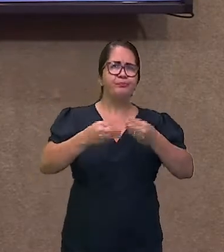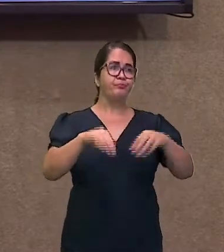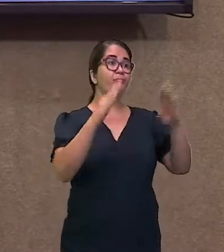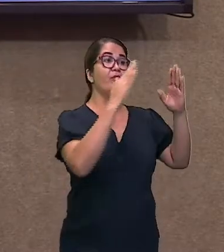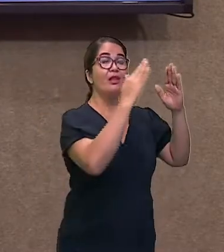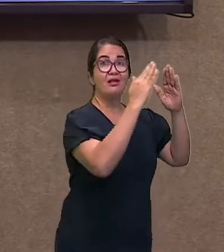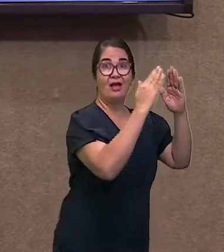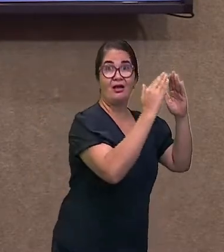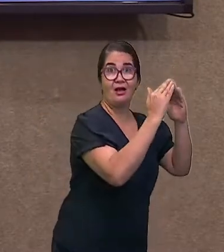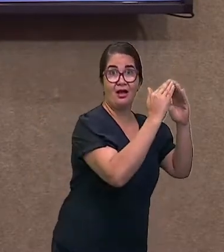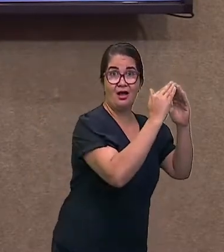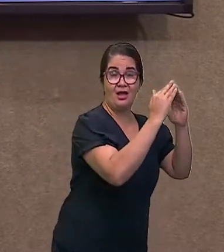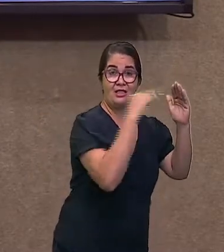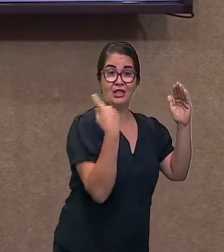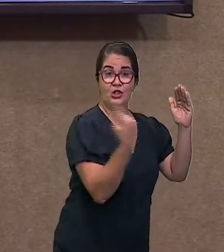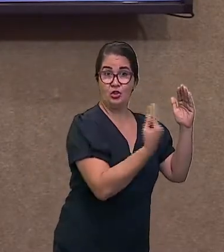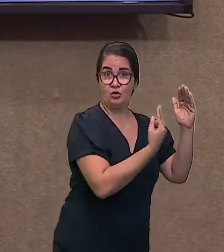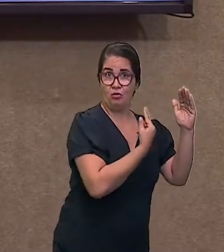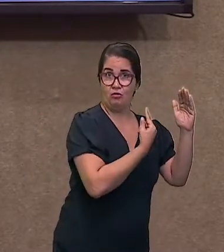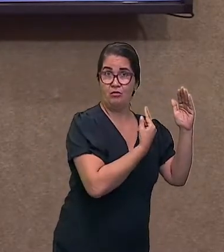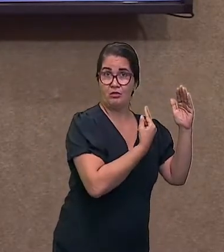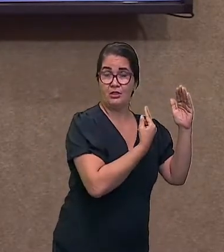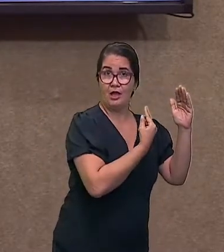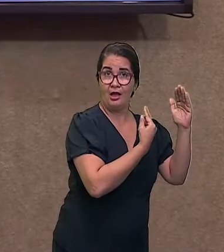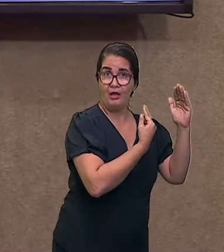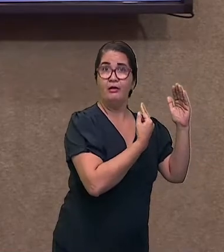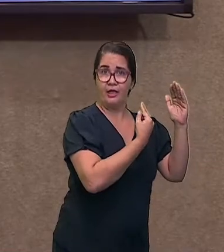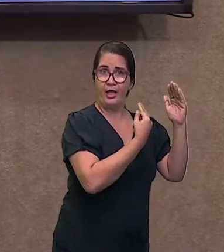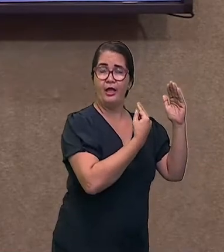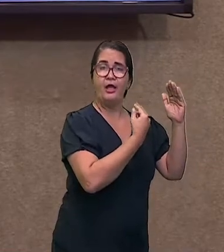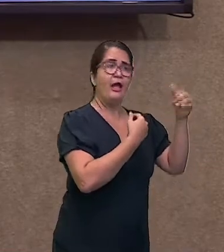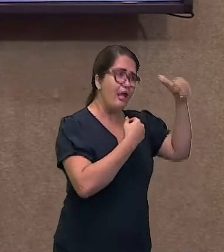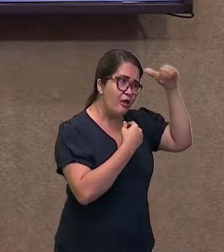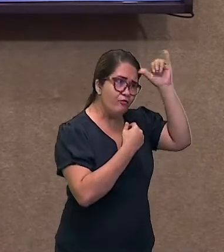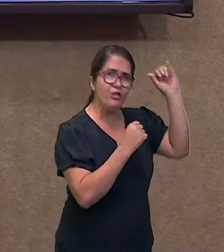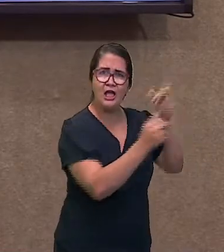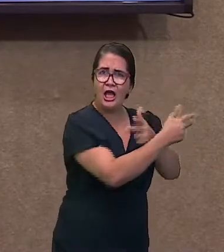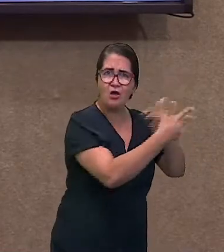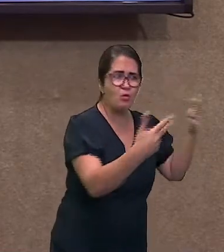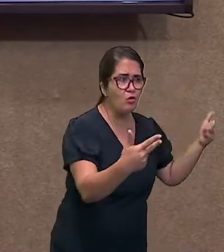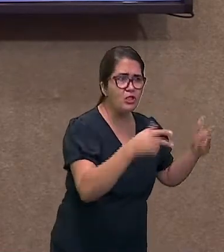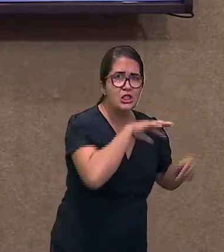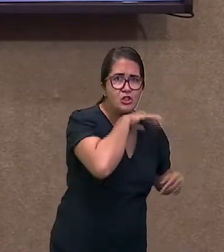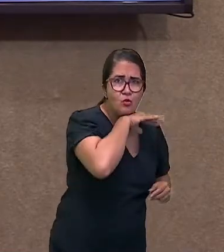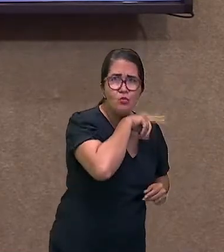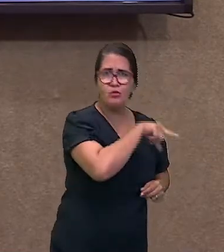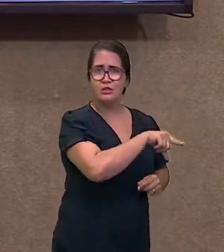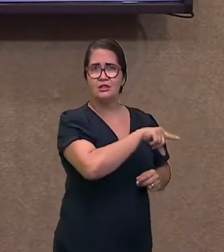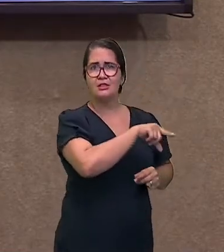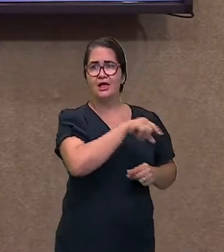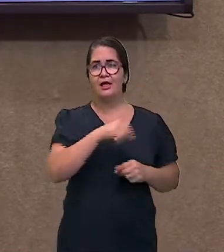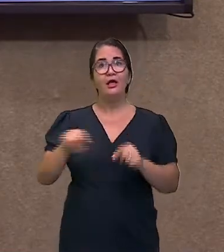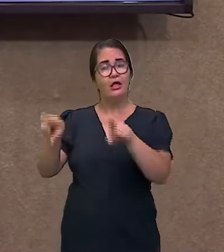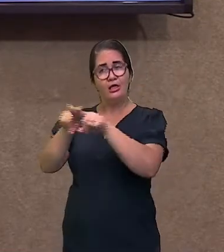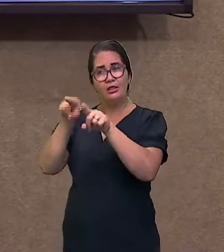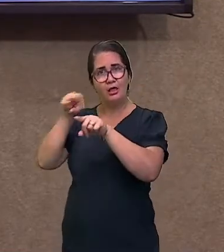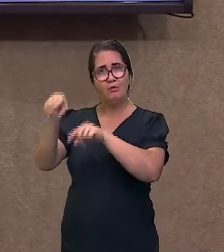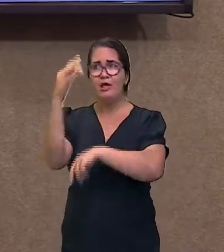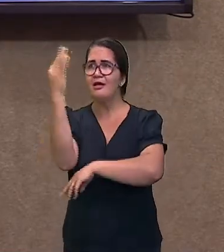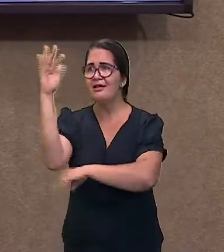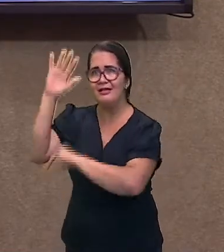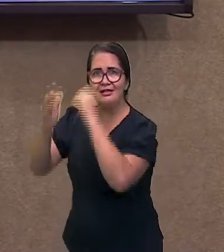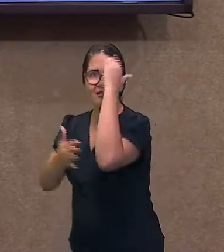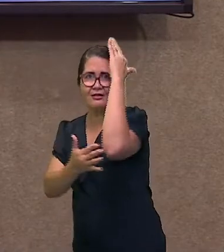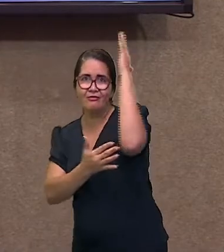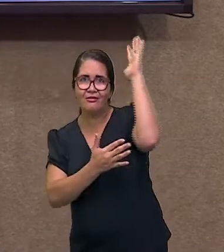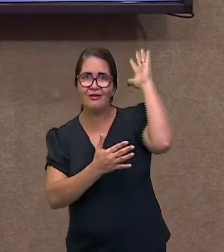outros seres dali do entorno, fazendo com que aquele meio seja propício tanto